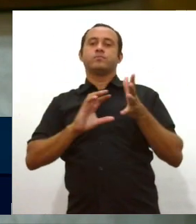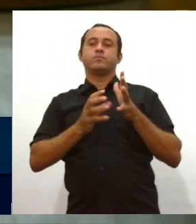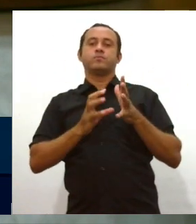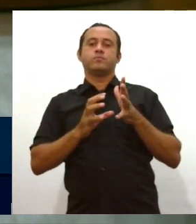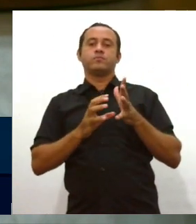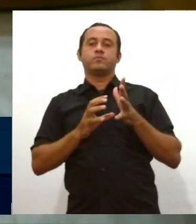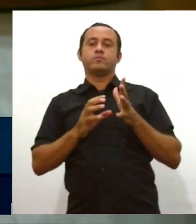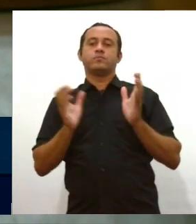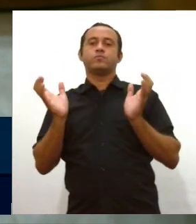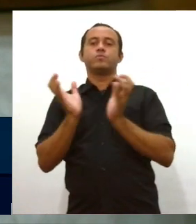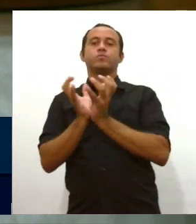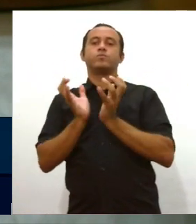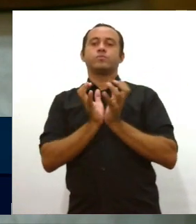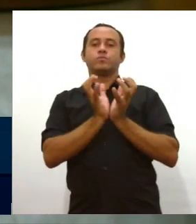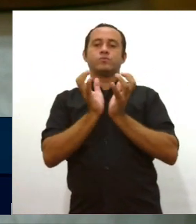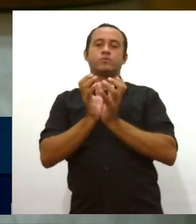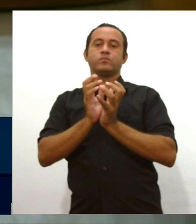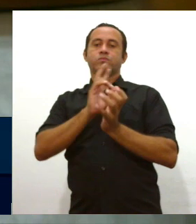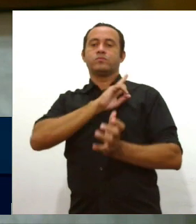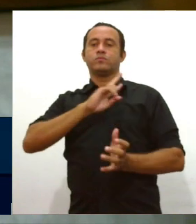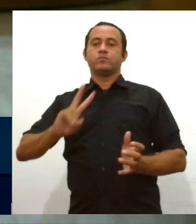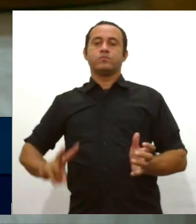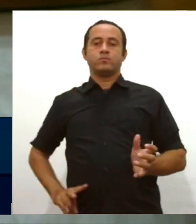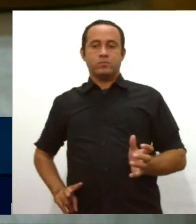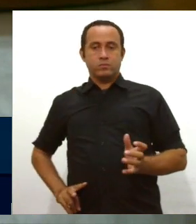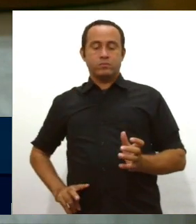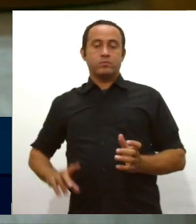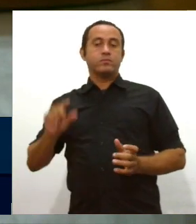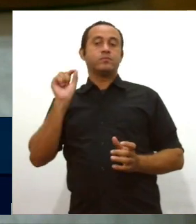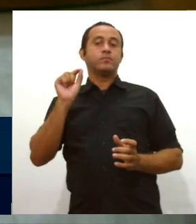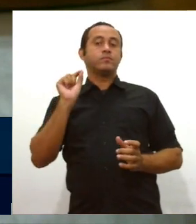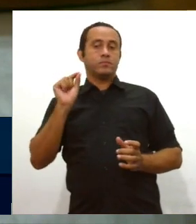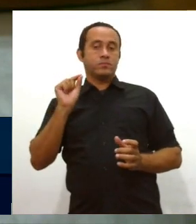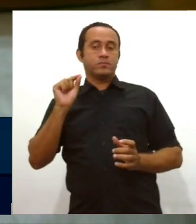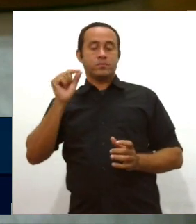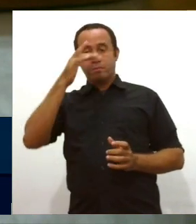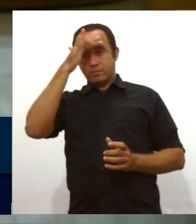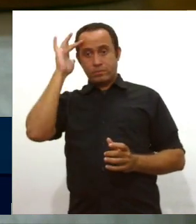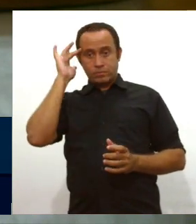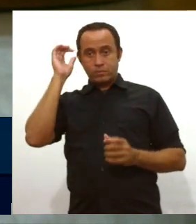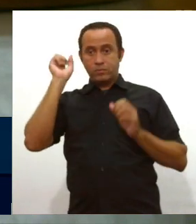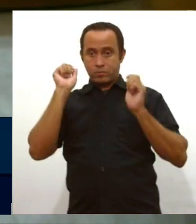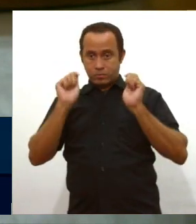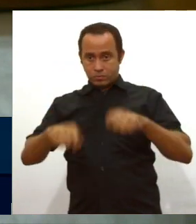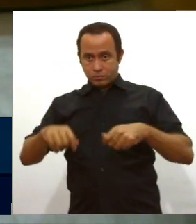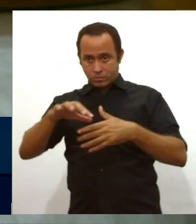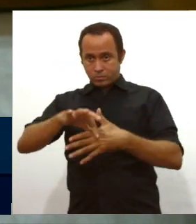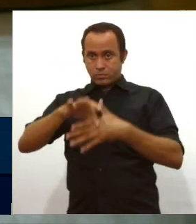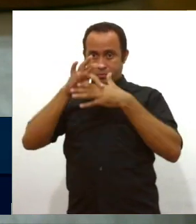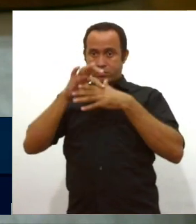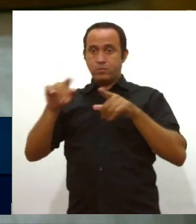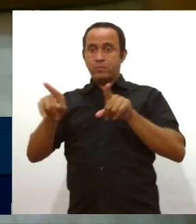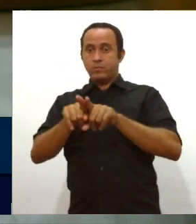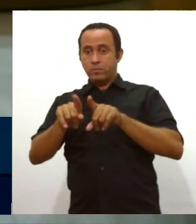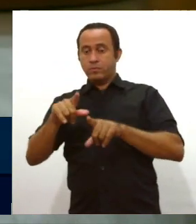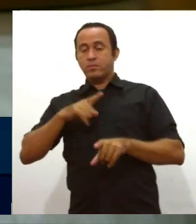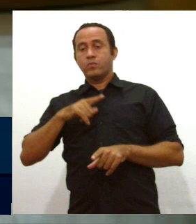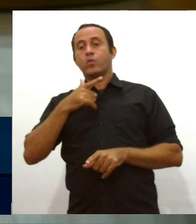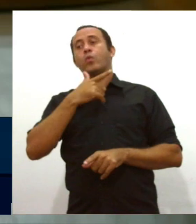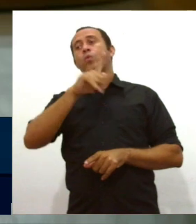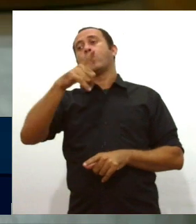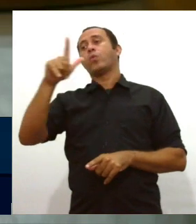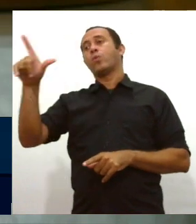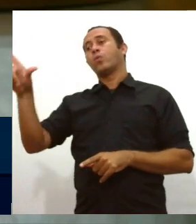como toda uma chapa de vereadores, para que os eleitores nesse ano possam ter também outras